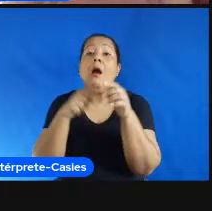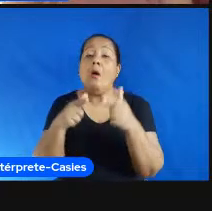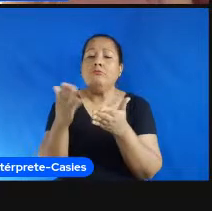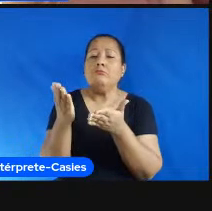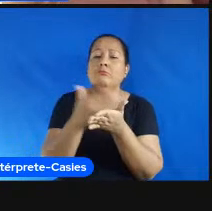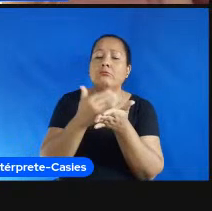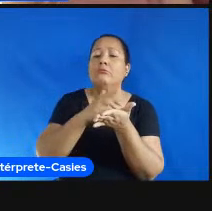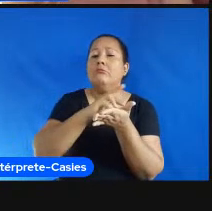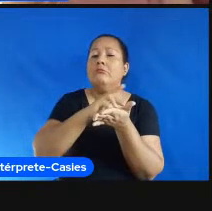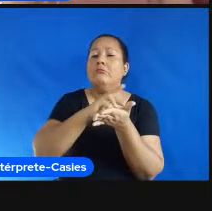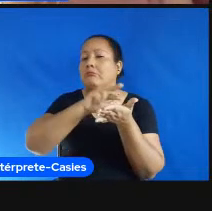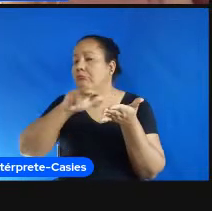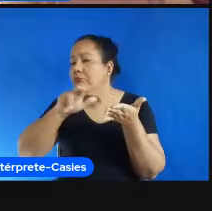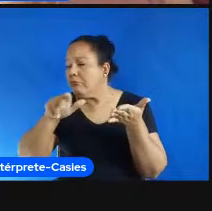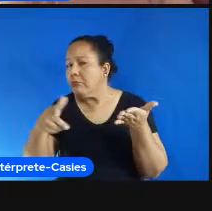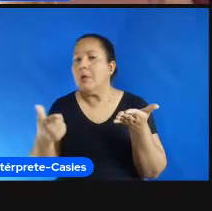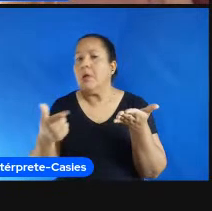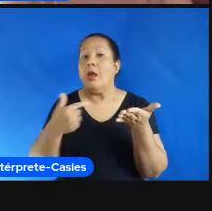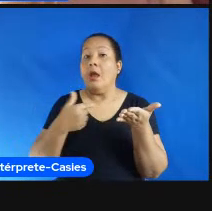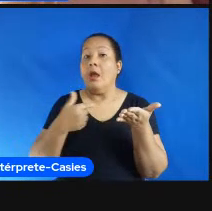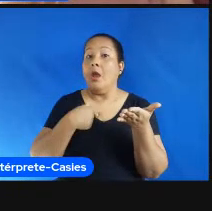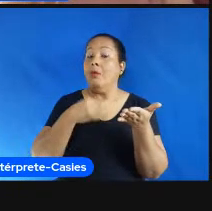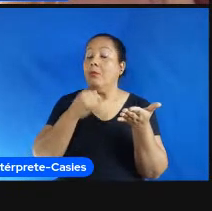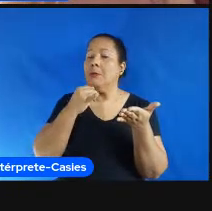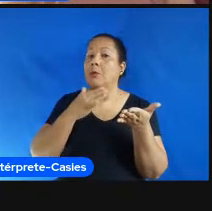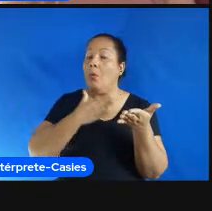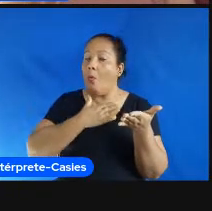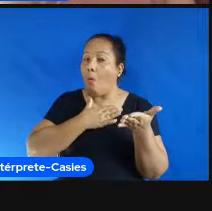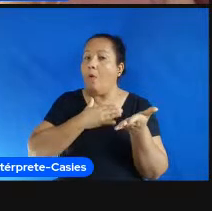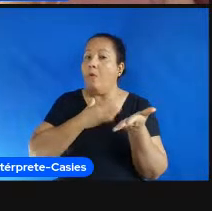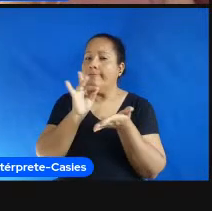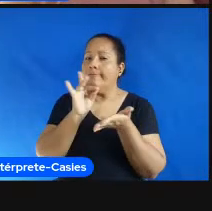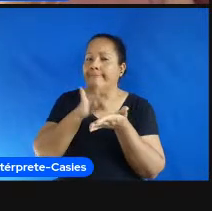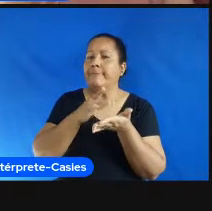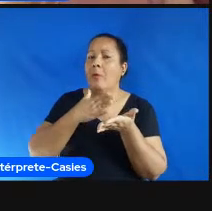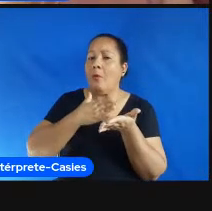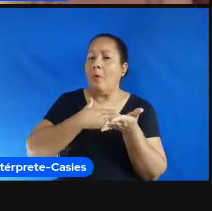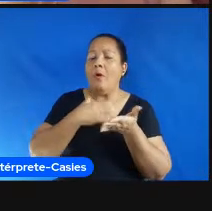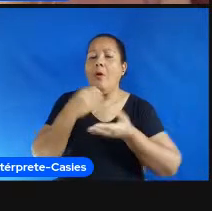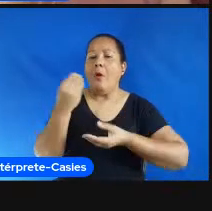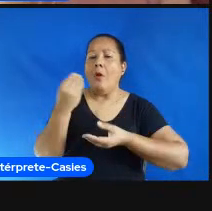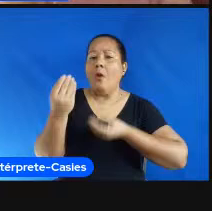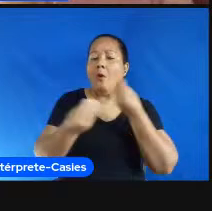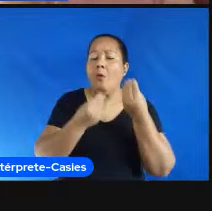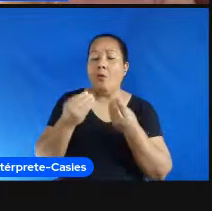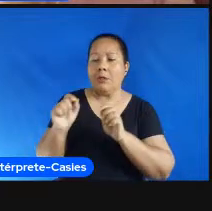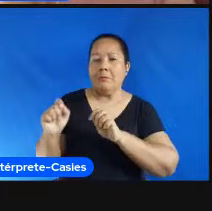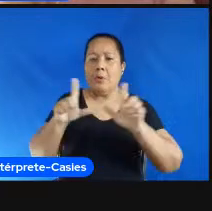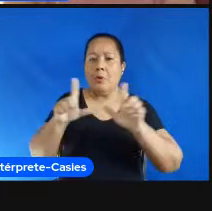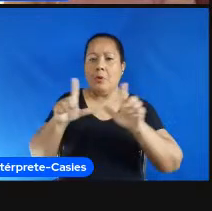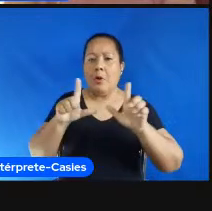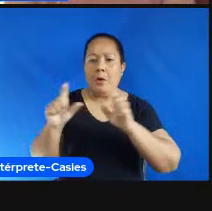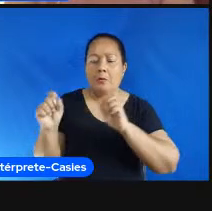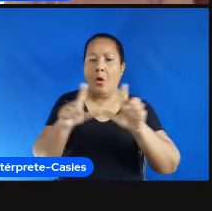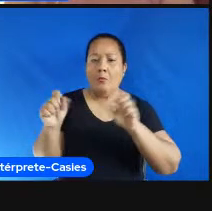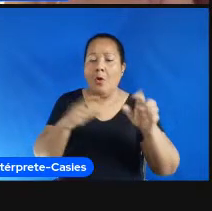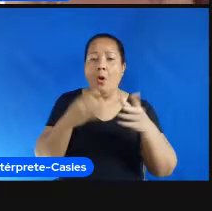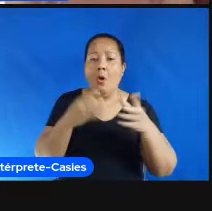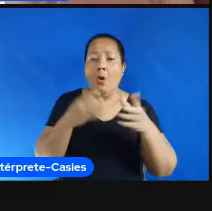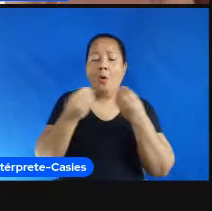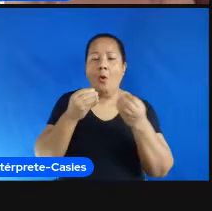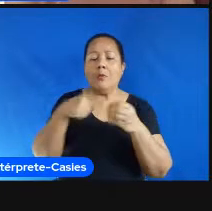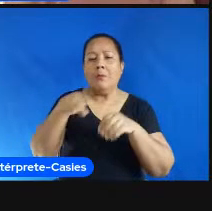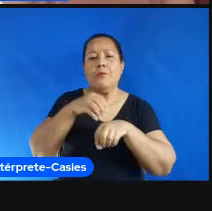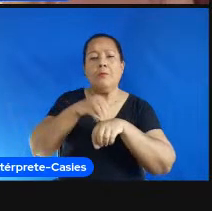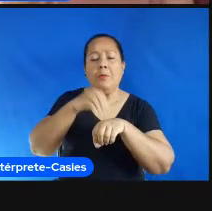que particularmente eu tenho bastante interesse e depois eu vejo de que maneira esses slides podem chegar pra vocês eu